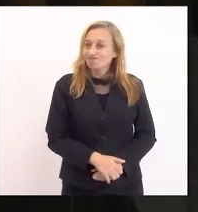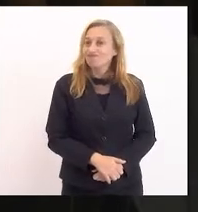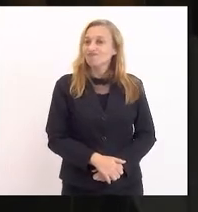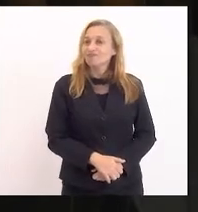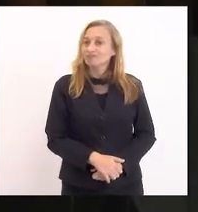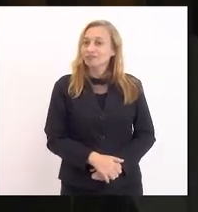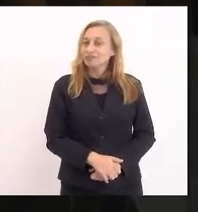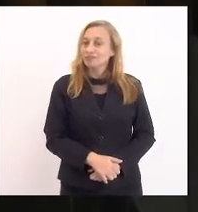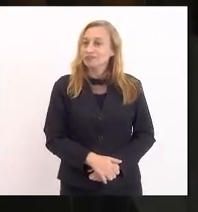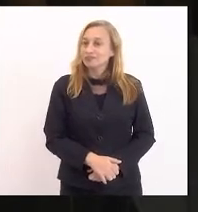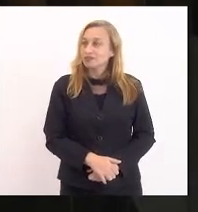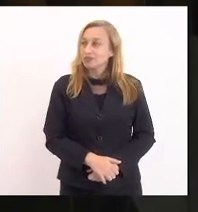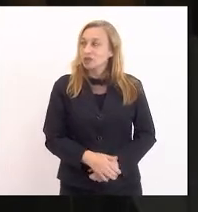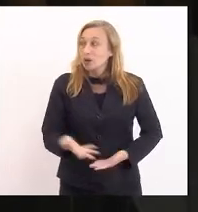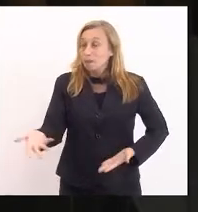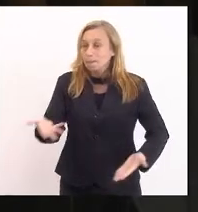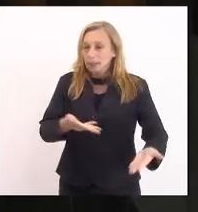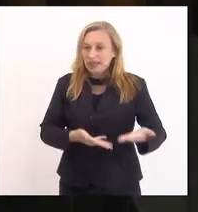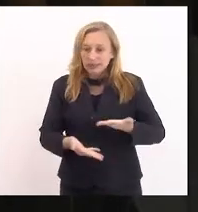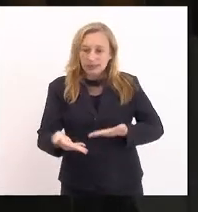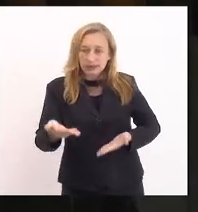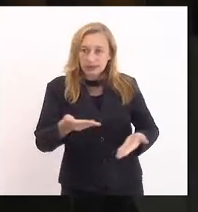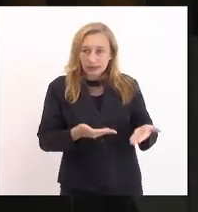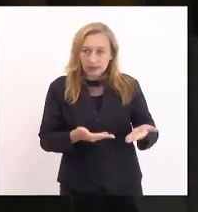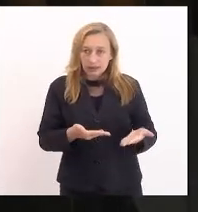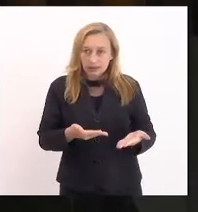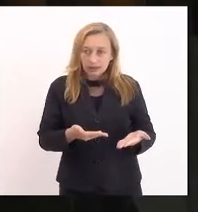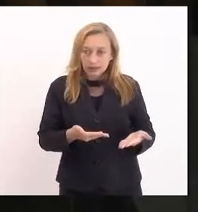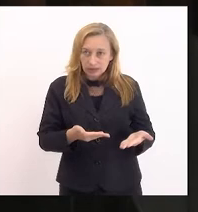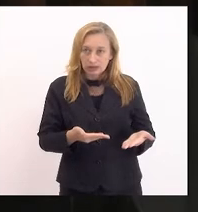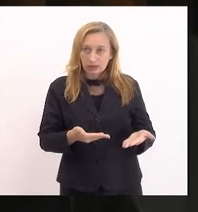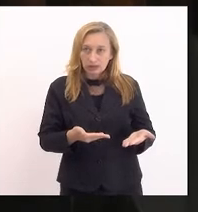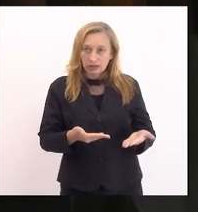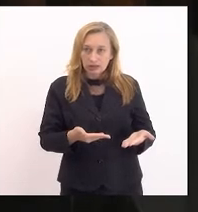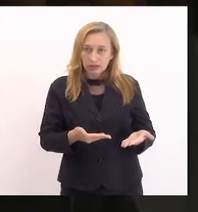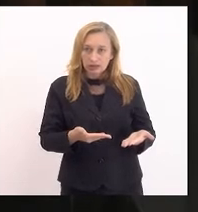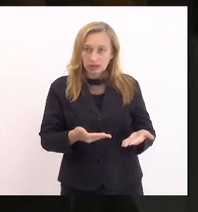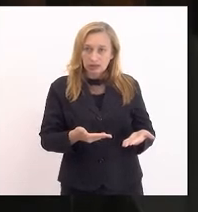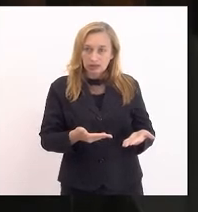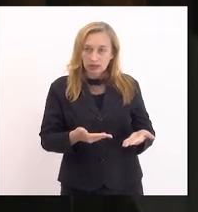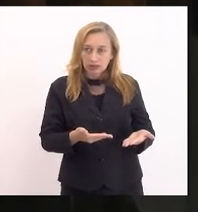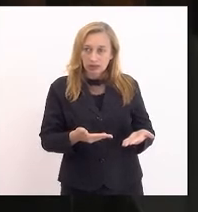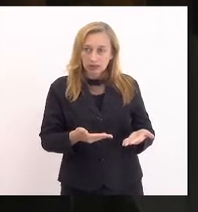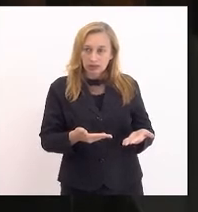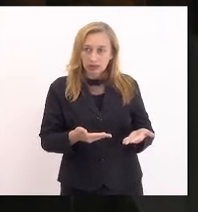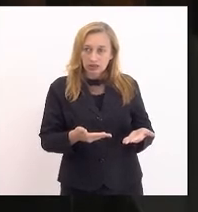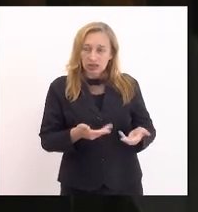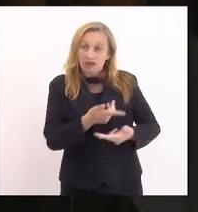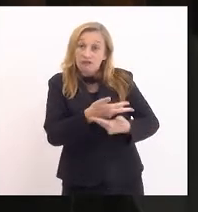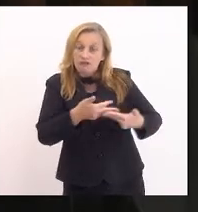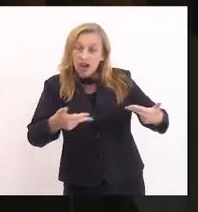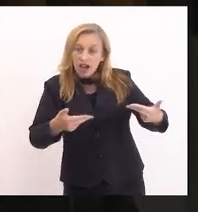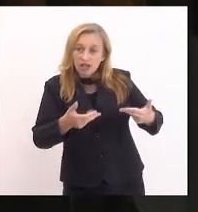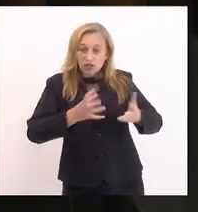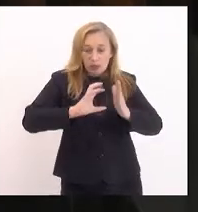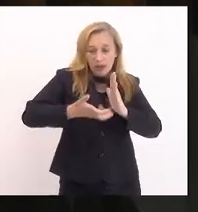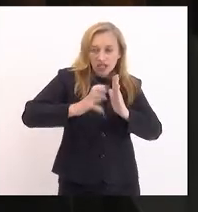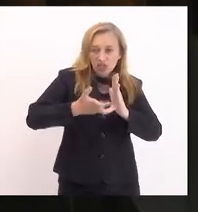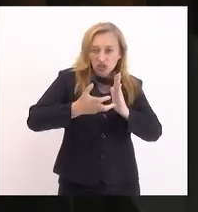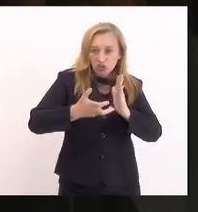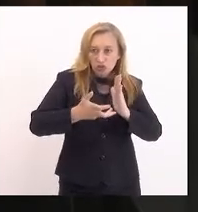partilhadas com uma dúzia de partidos políticos,